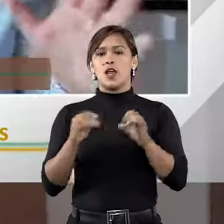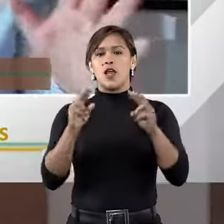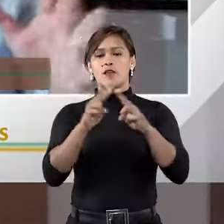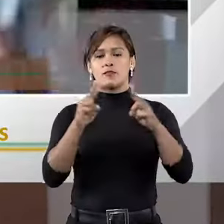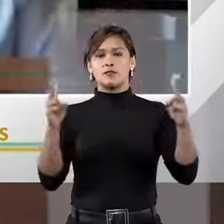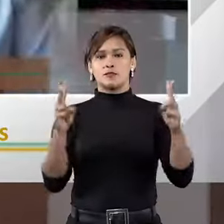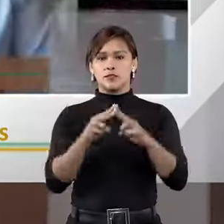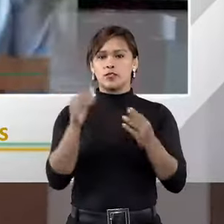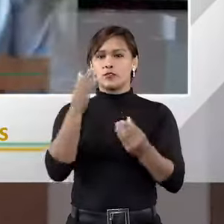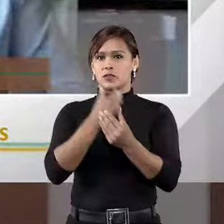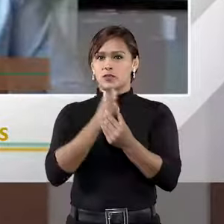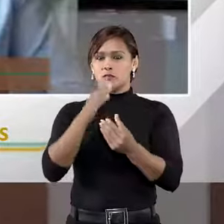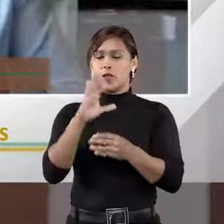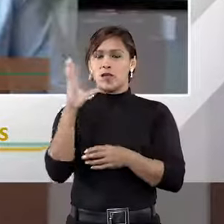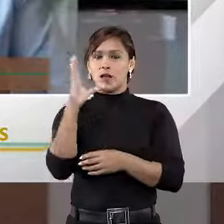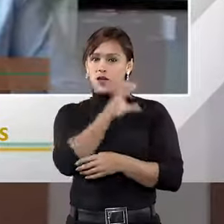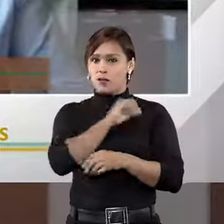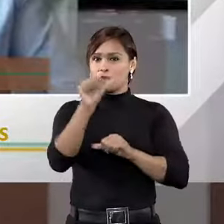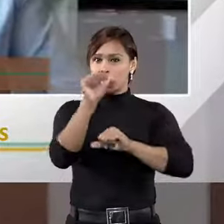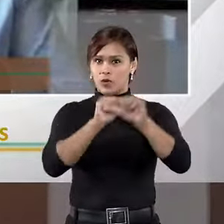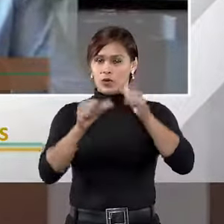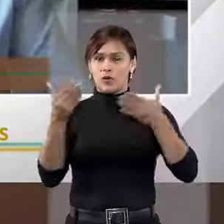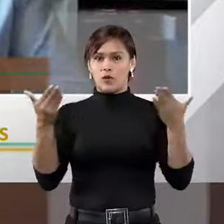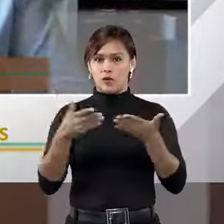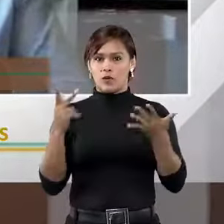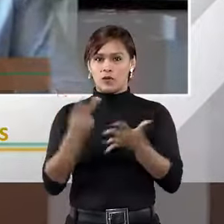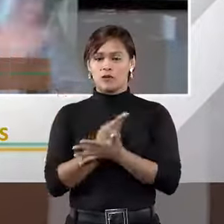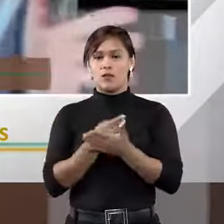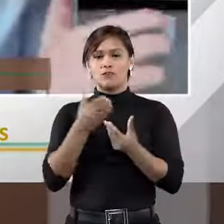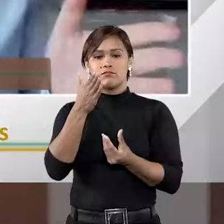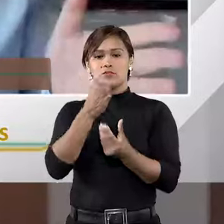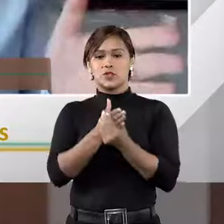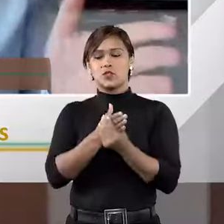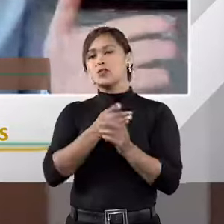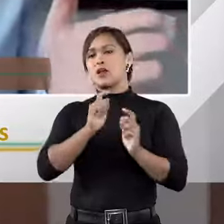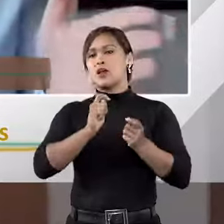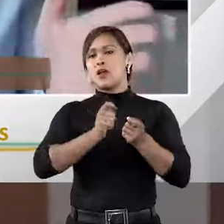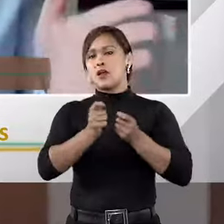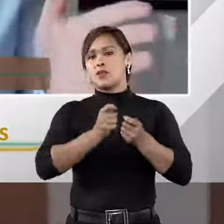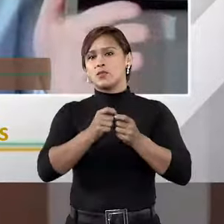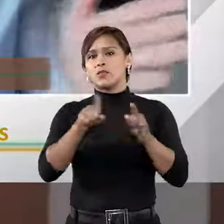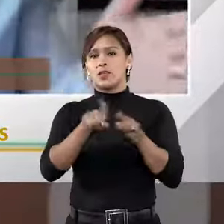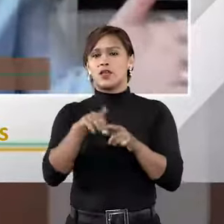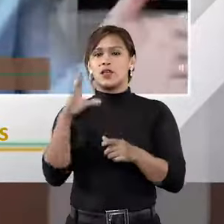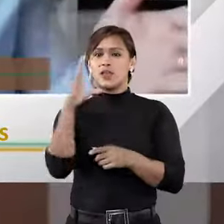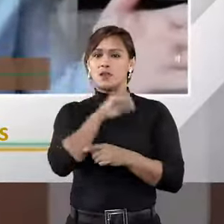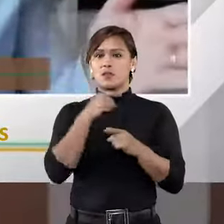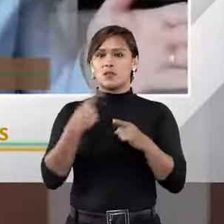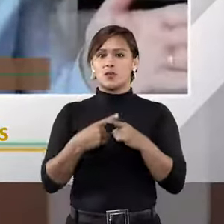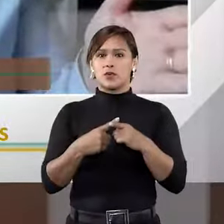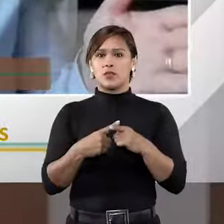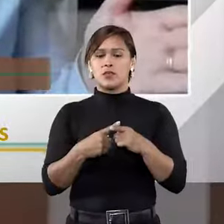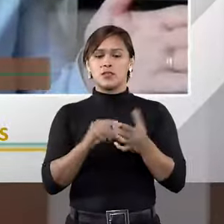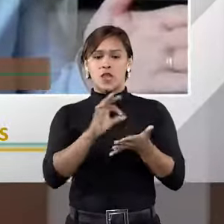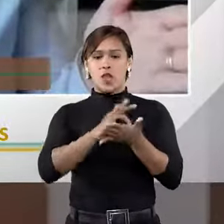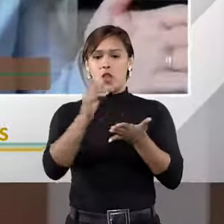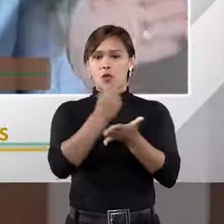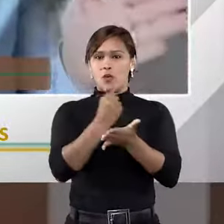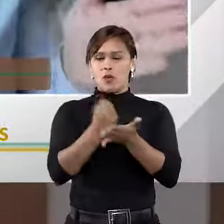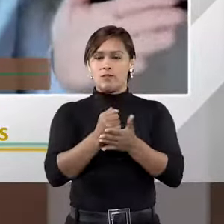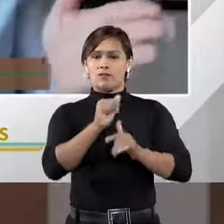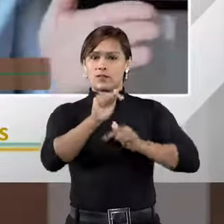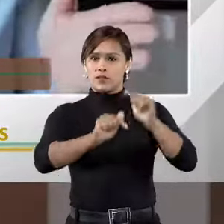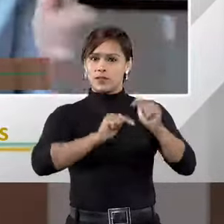processos e houve de fato uma aceleração, o processo habitual tende a ser um processo mais rápido até porque você está contratando esse